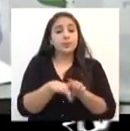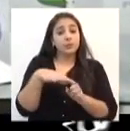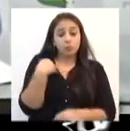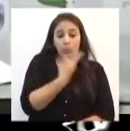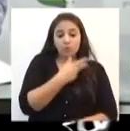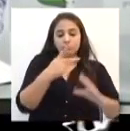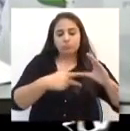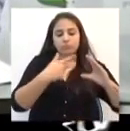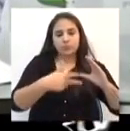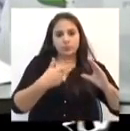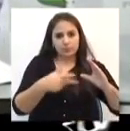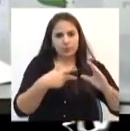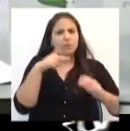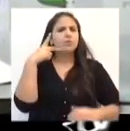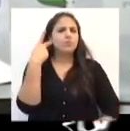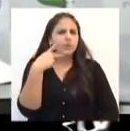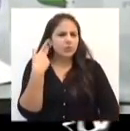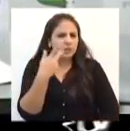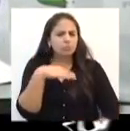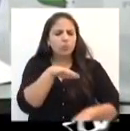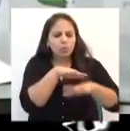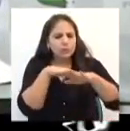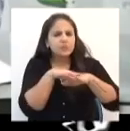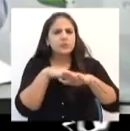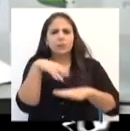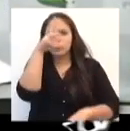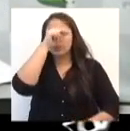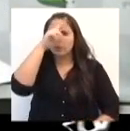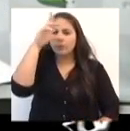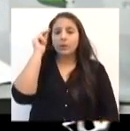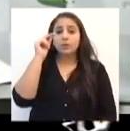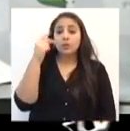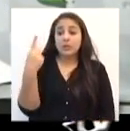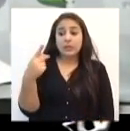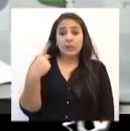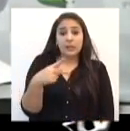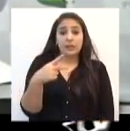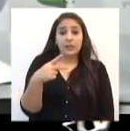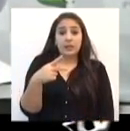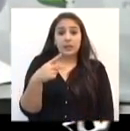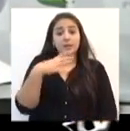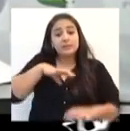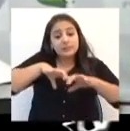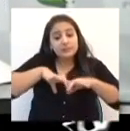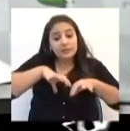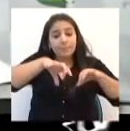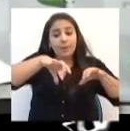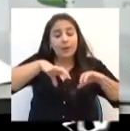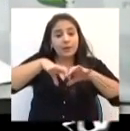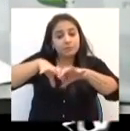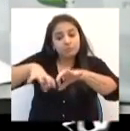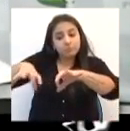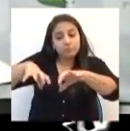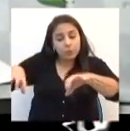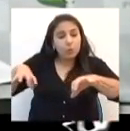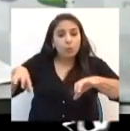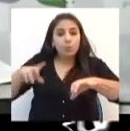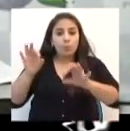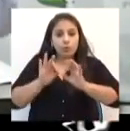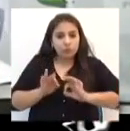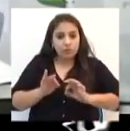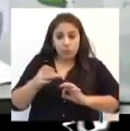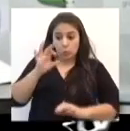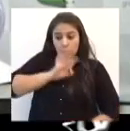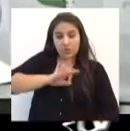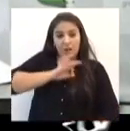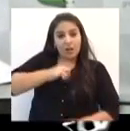fizemos um diálogo com o executivo, com o prefeito municipal, para que ele mandasse de forma separada os projetos. O aumento de vocês, que não